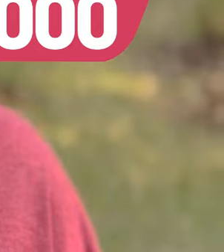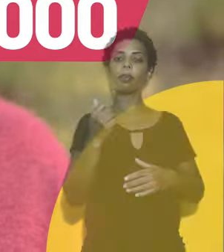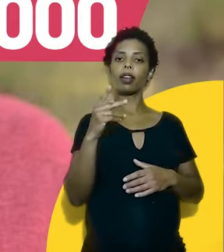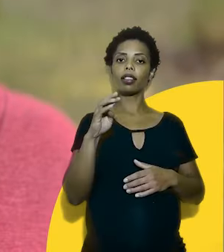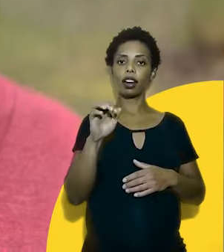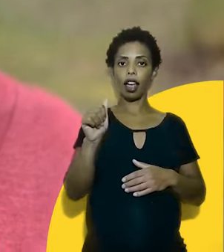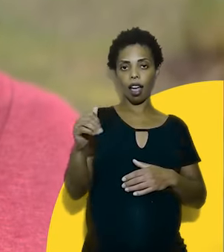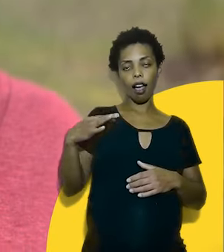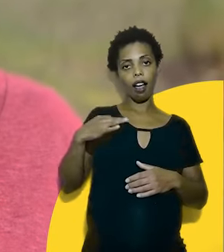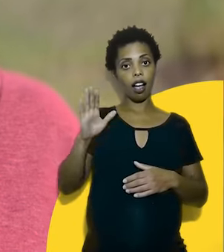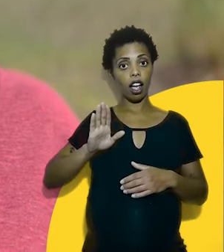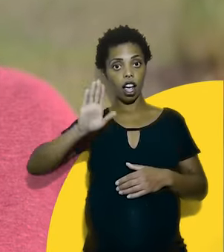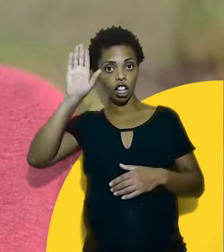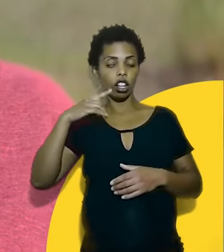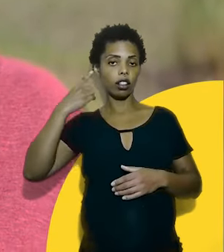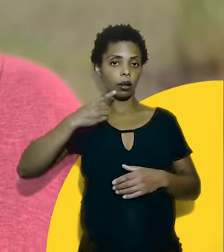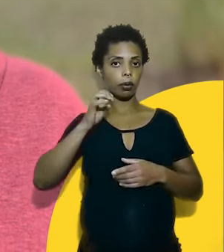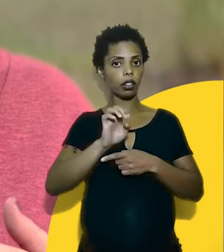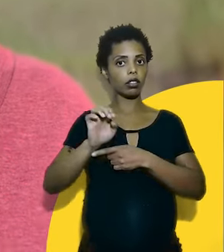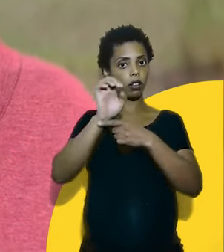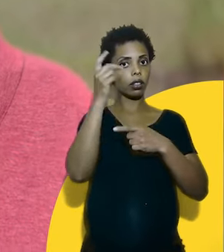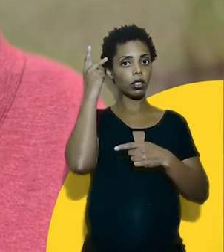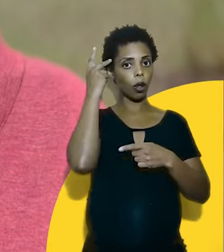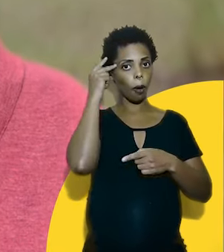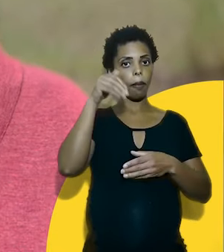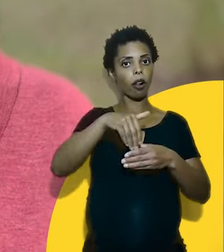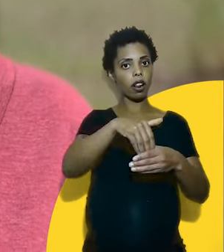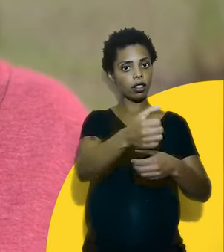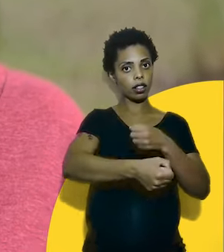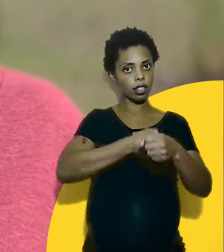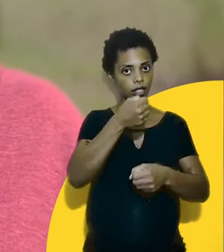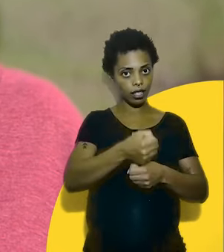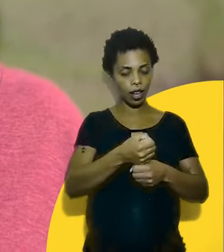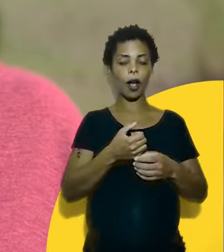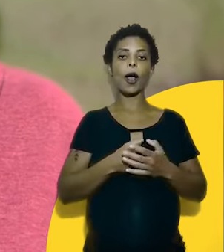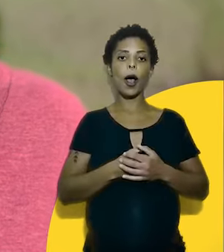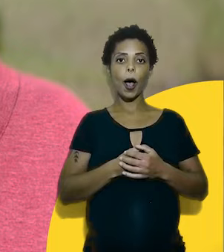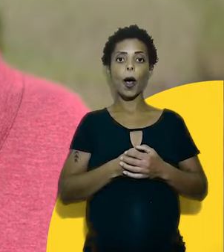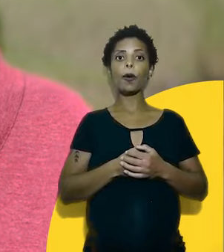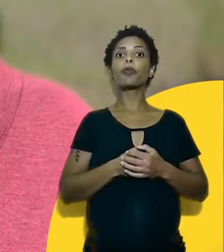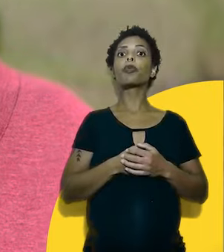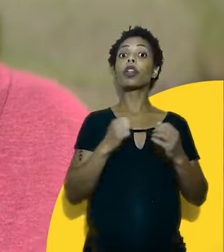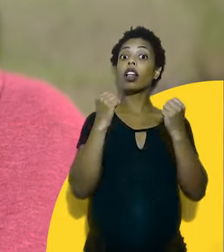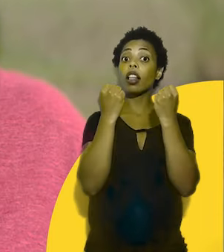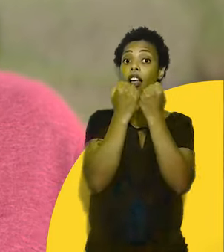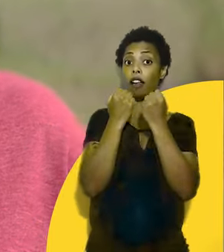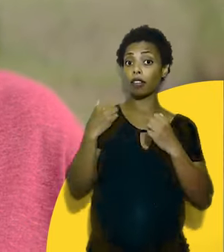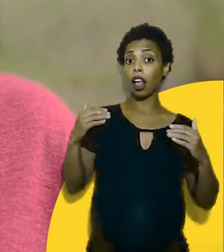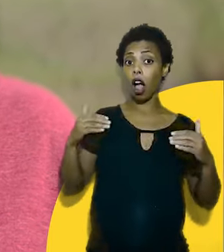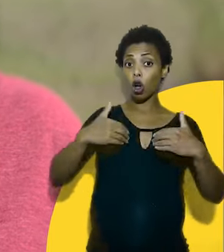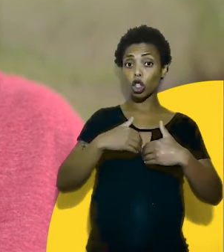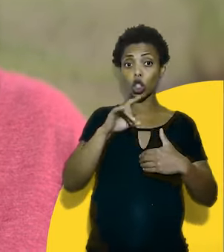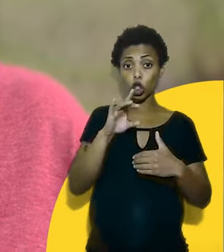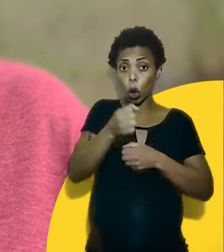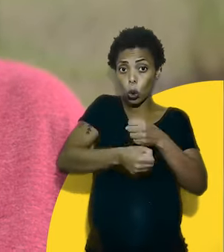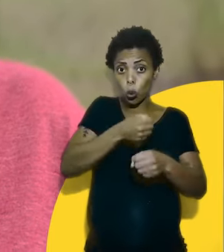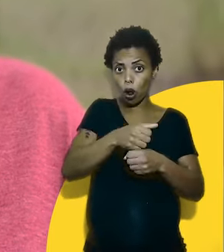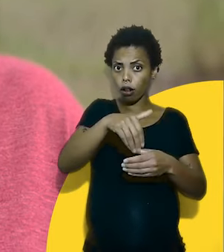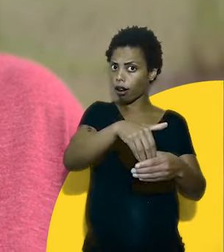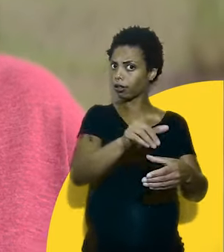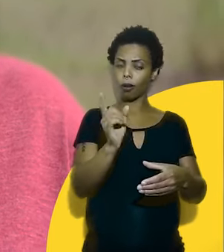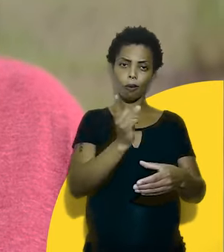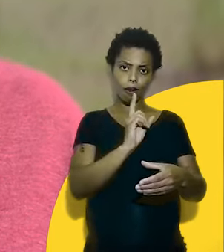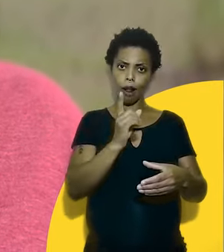Eu sou a Andréia, candidata a deputada estadual por São Paulo nas eleições desse ano. E a bandeira do autismo não faz parte da minha vida só em ano de eleição, não.